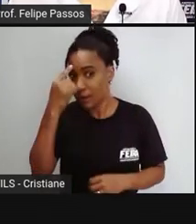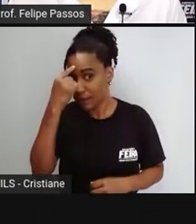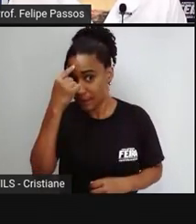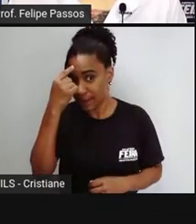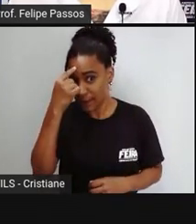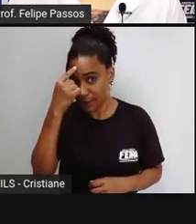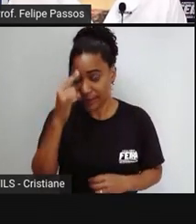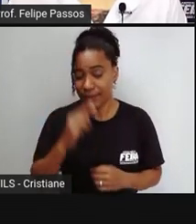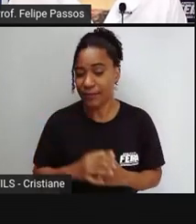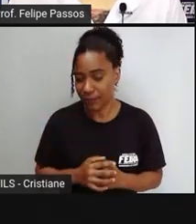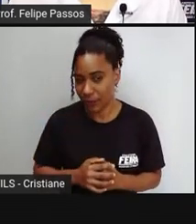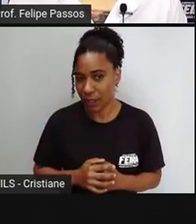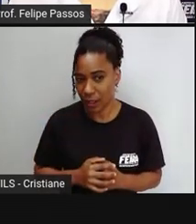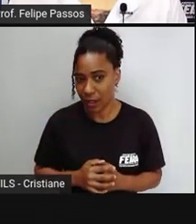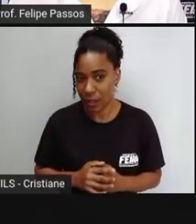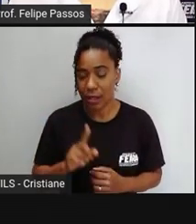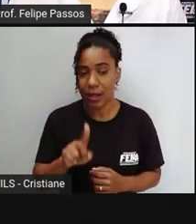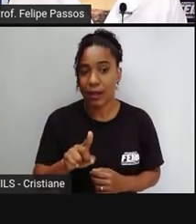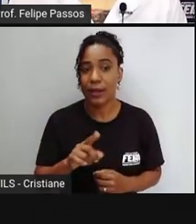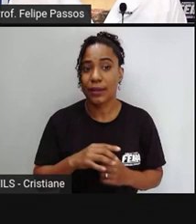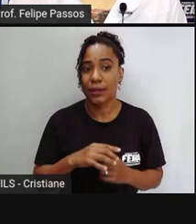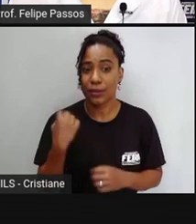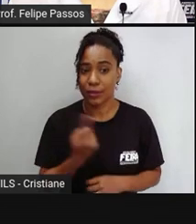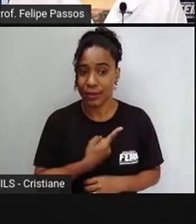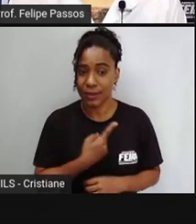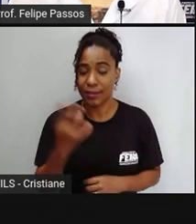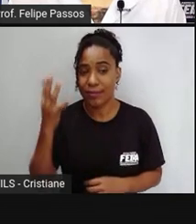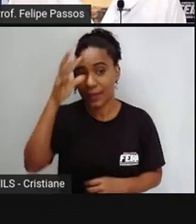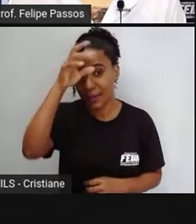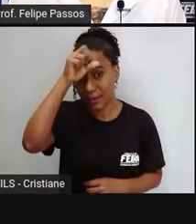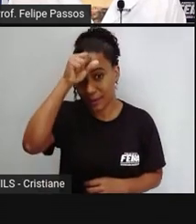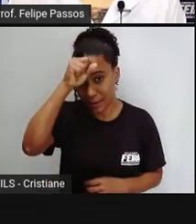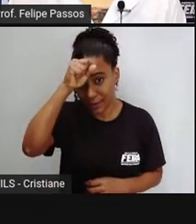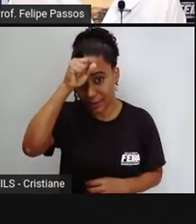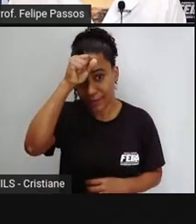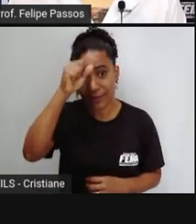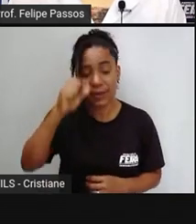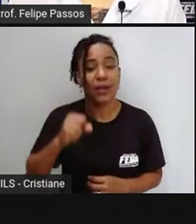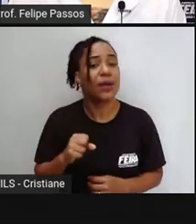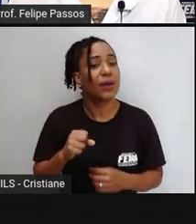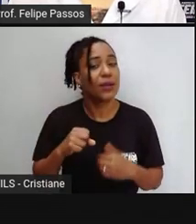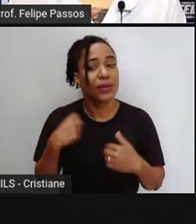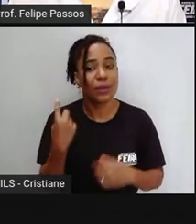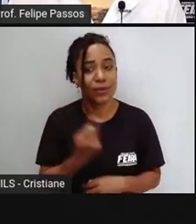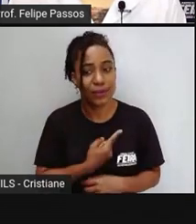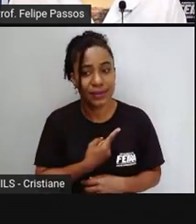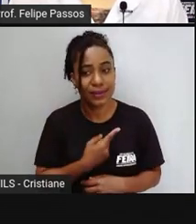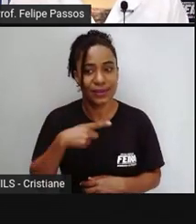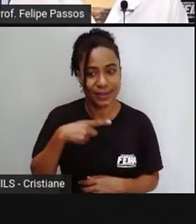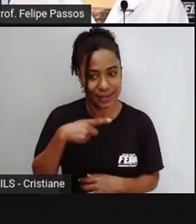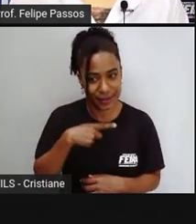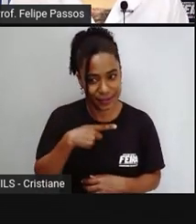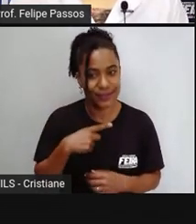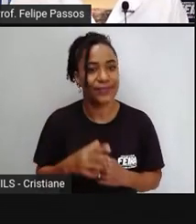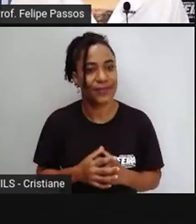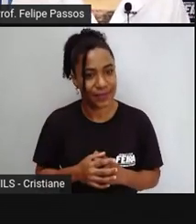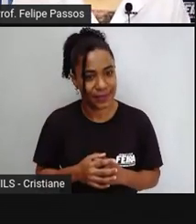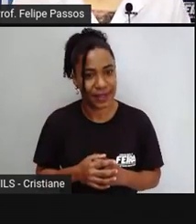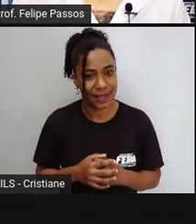que a gente saiba quais são os bens da União.